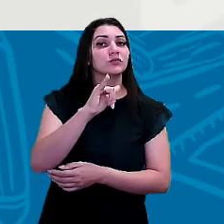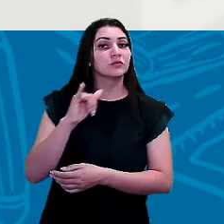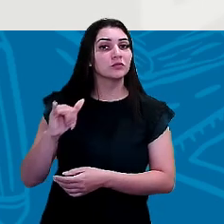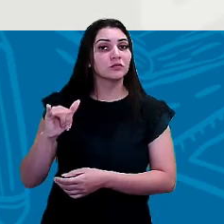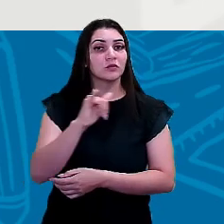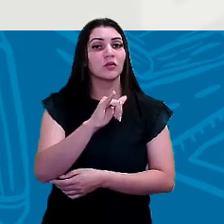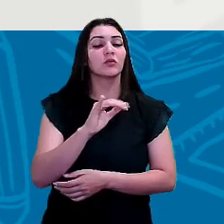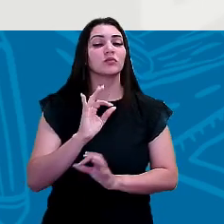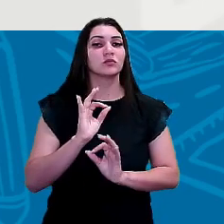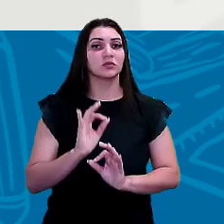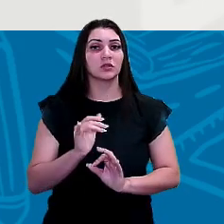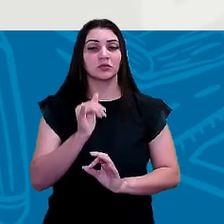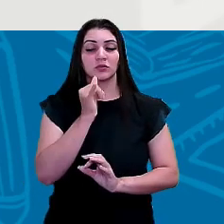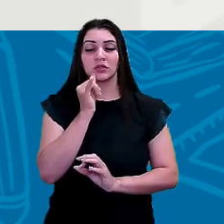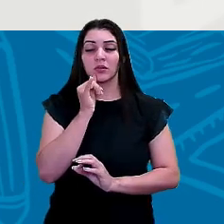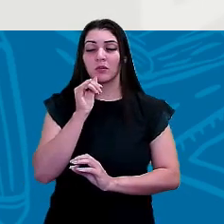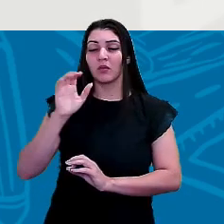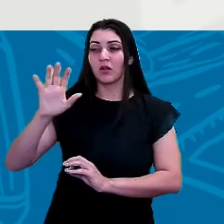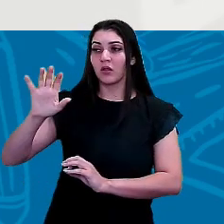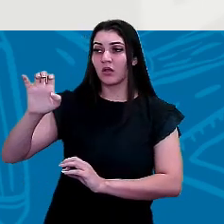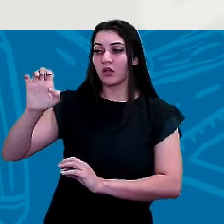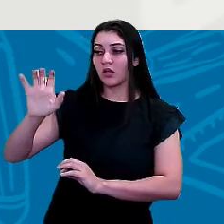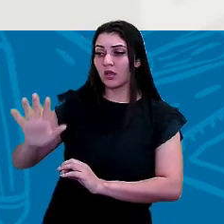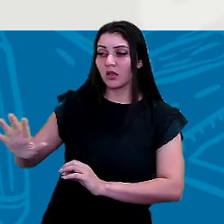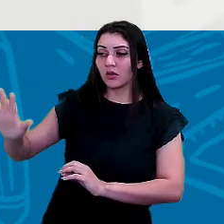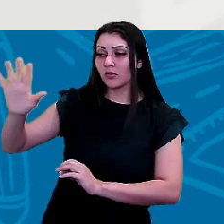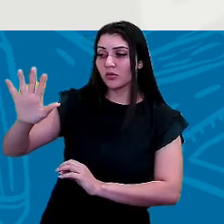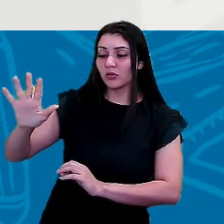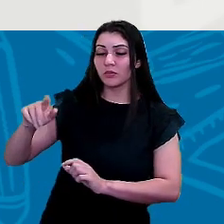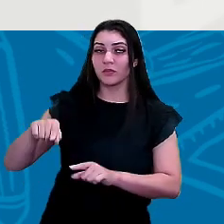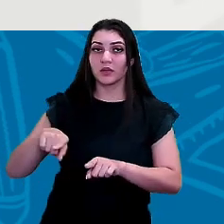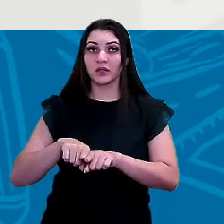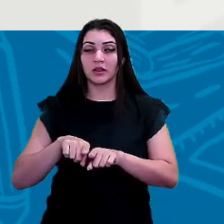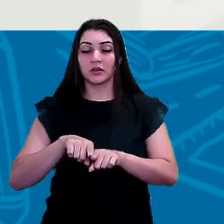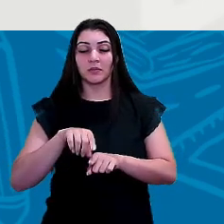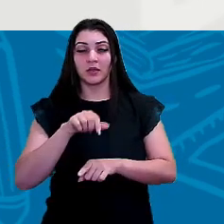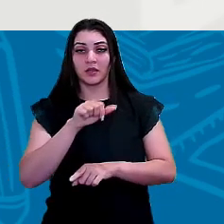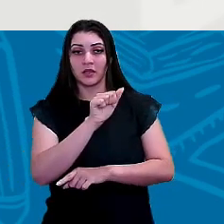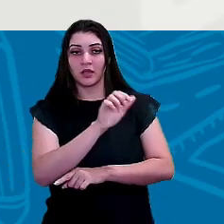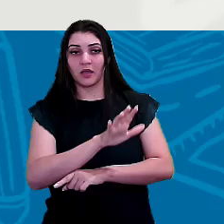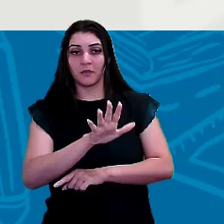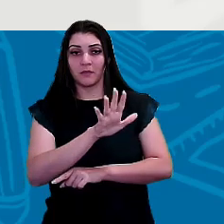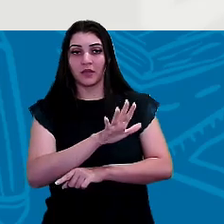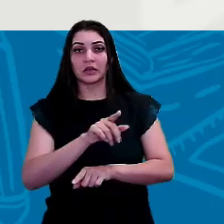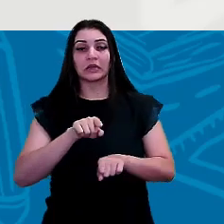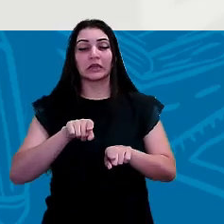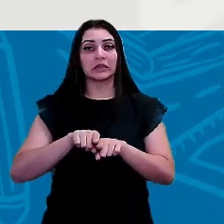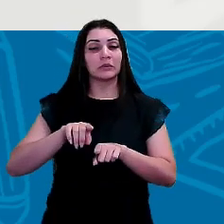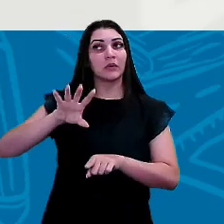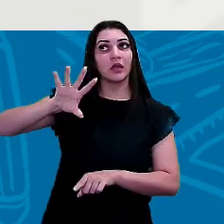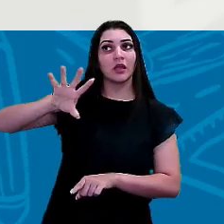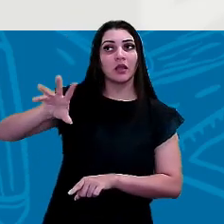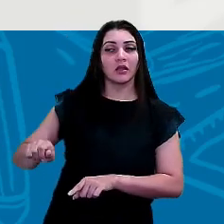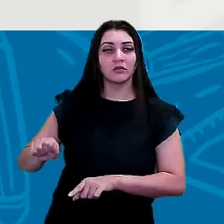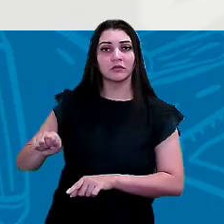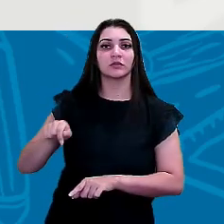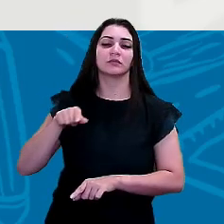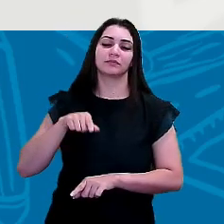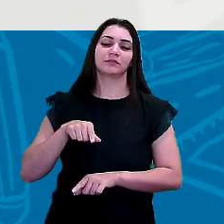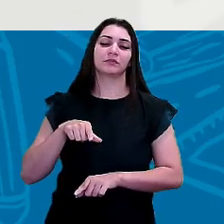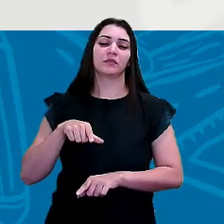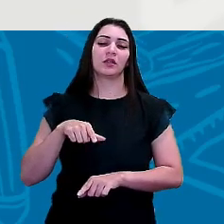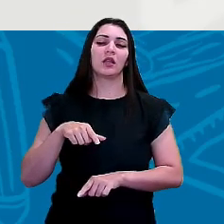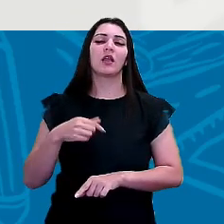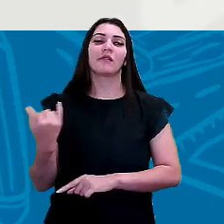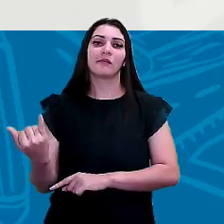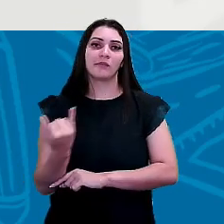Ligando a Europa, a América e também a África. Então o Oceano Atlântico, eles têm considerado um oceano